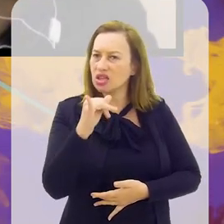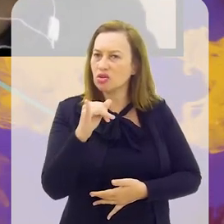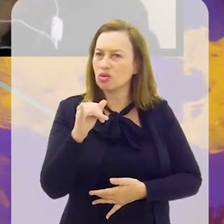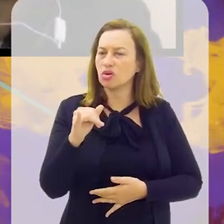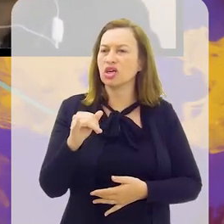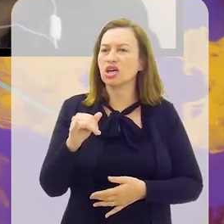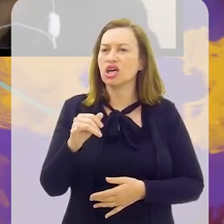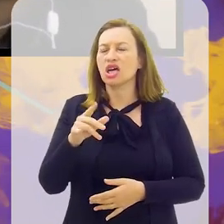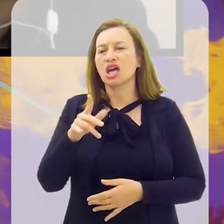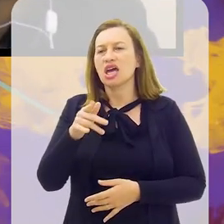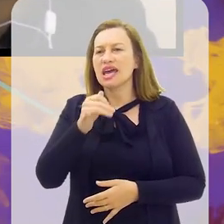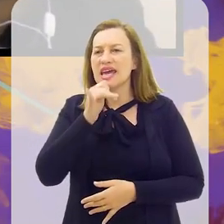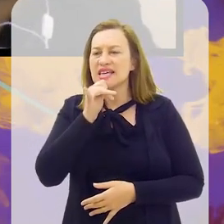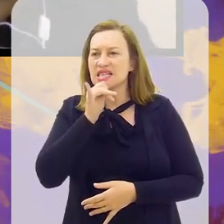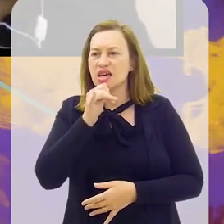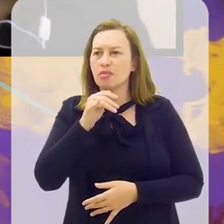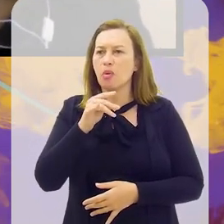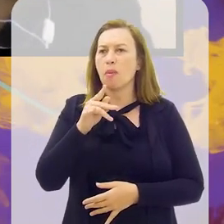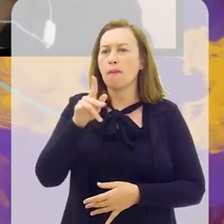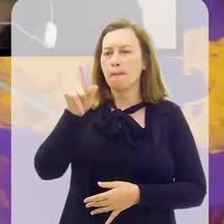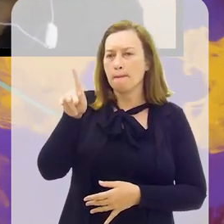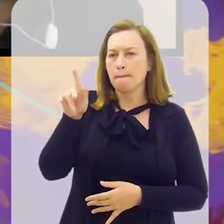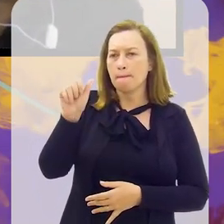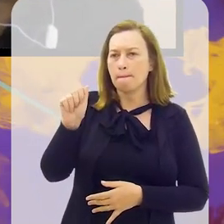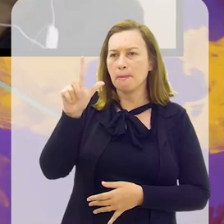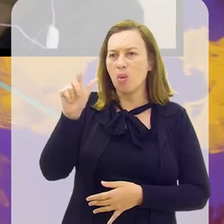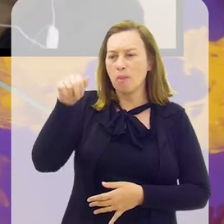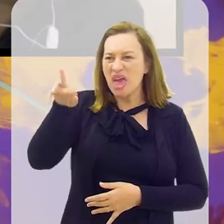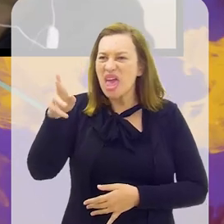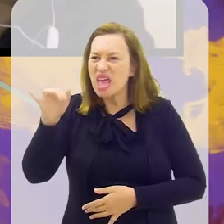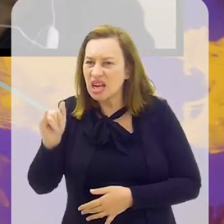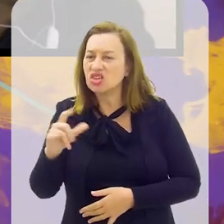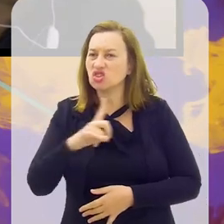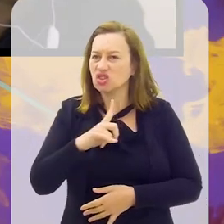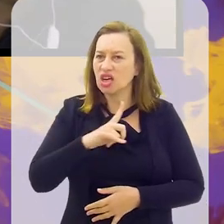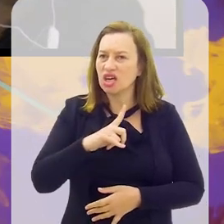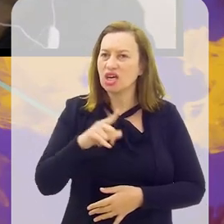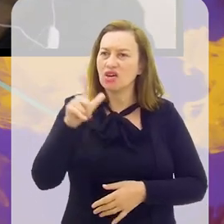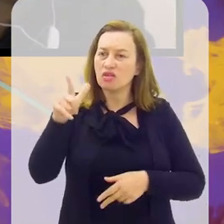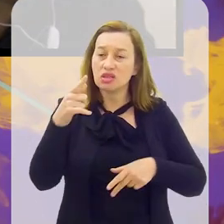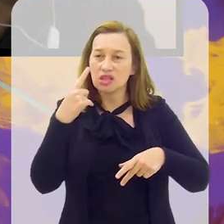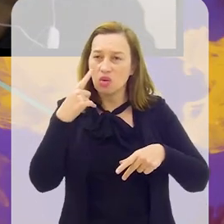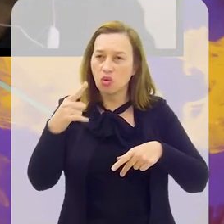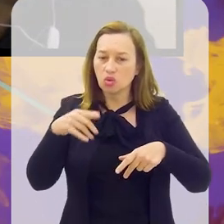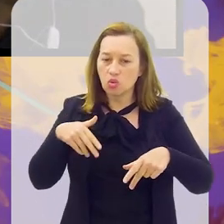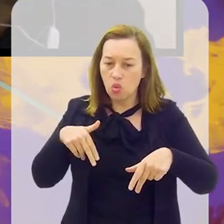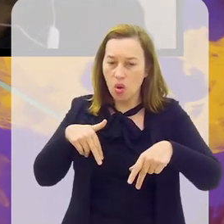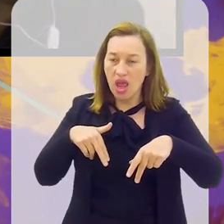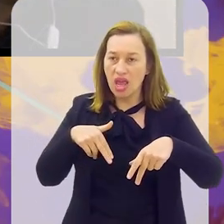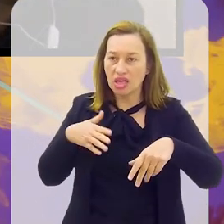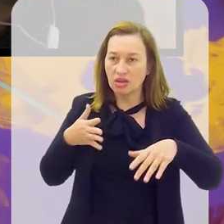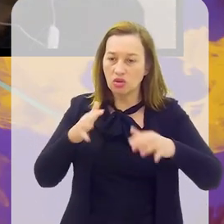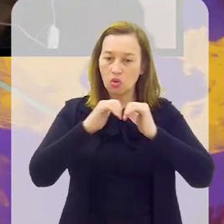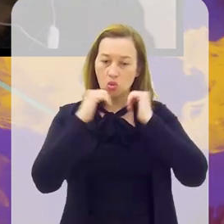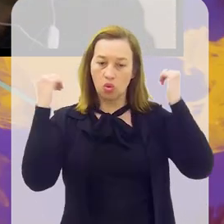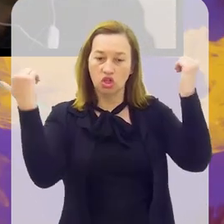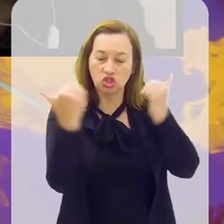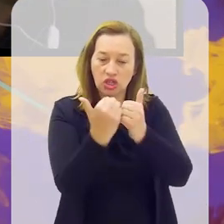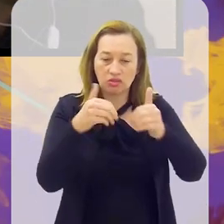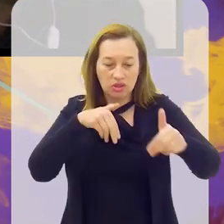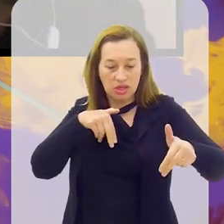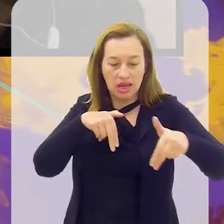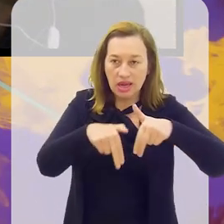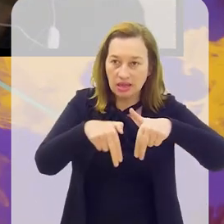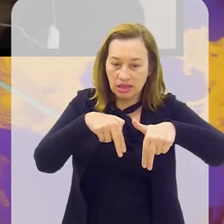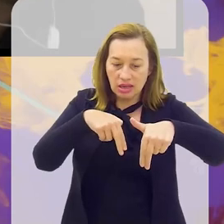Você, quando entra no estádio, você tem a tua catraca e ali tem a tua visualização. Tem a sua